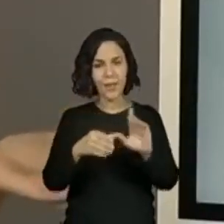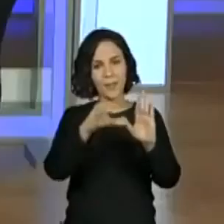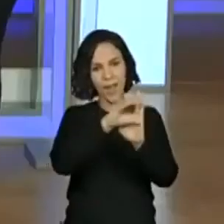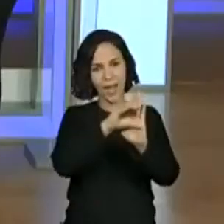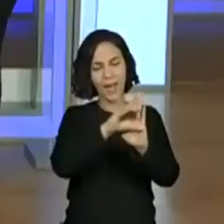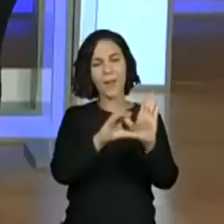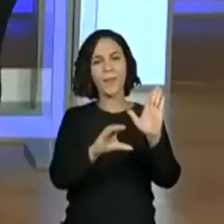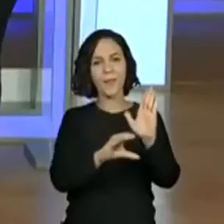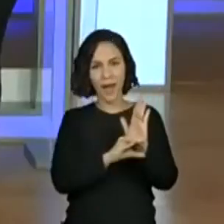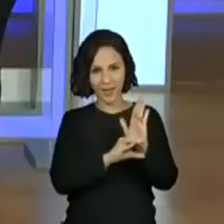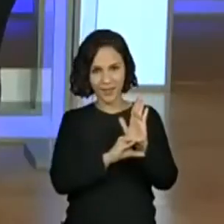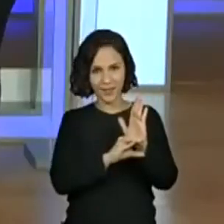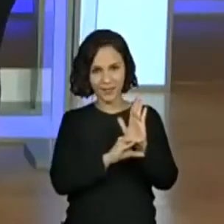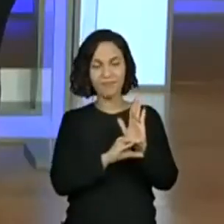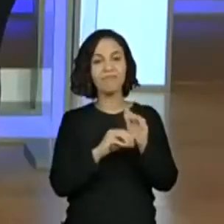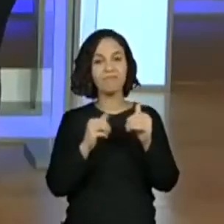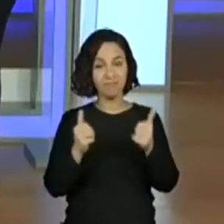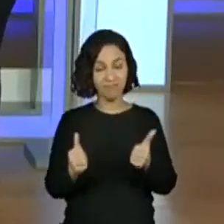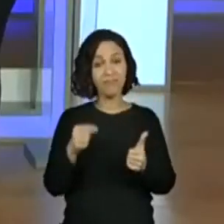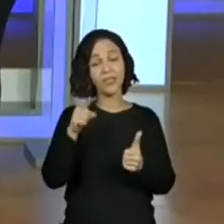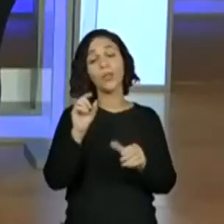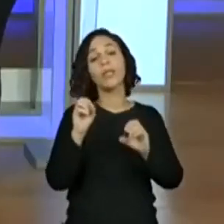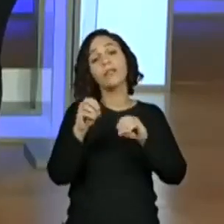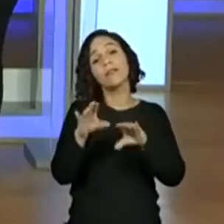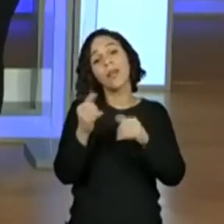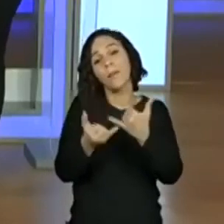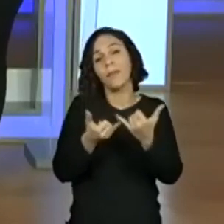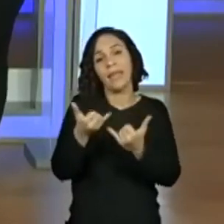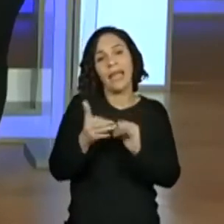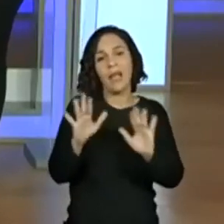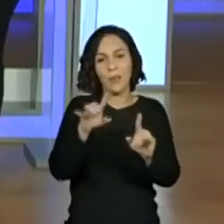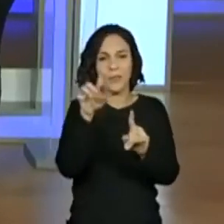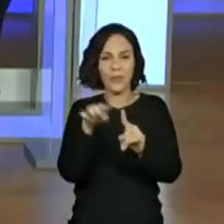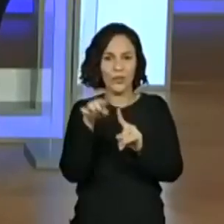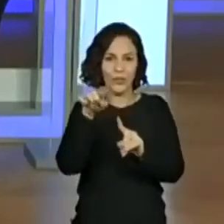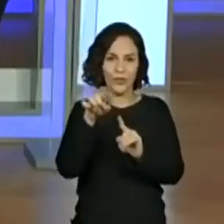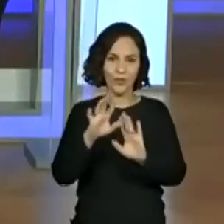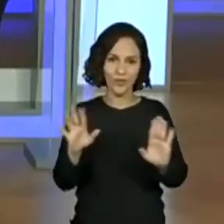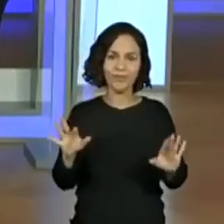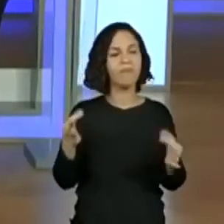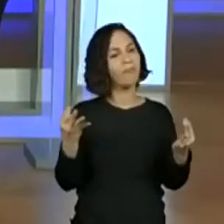Ensinar a brincar. Nesse caso, amarelinha. Perfeito.